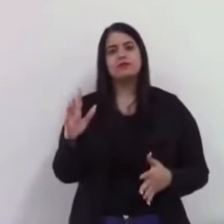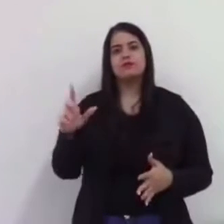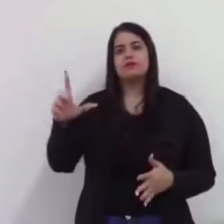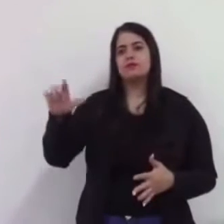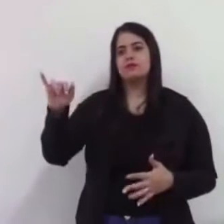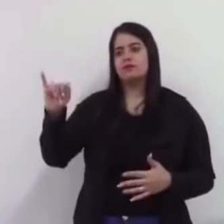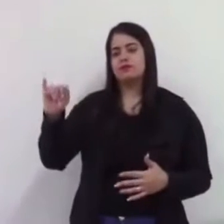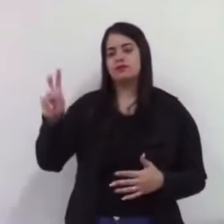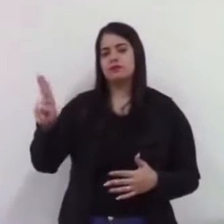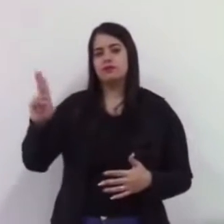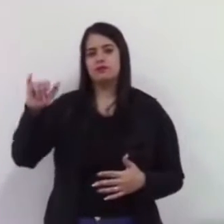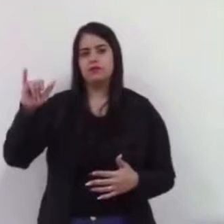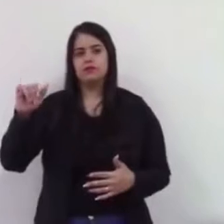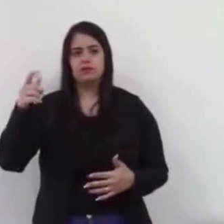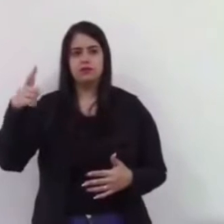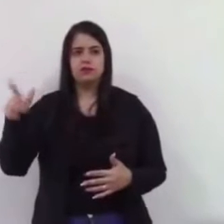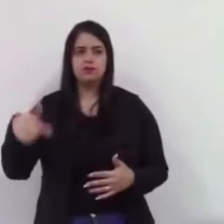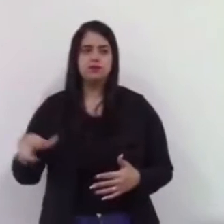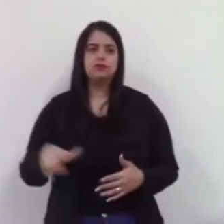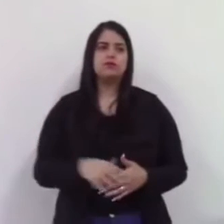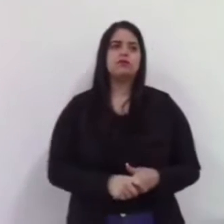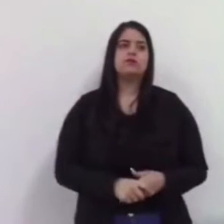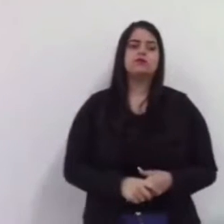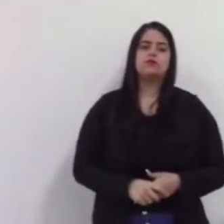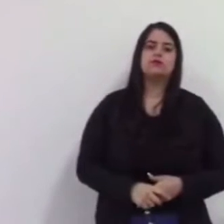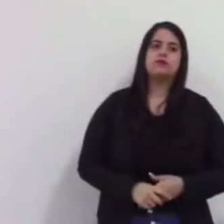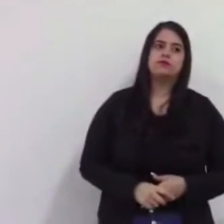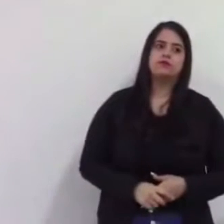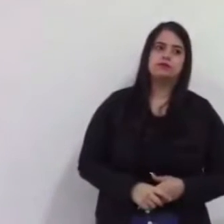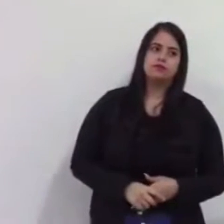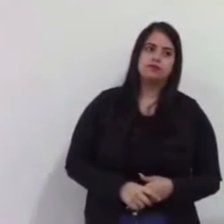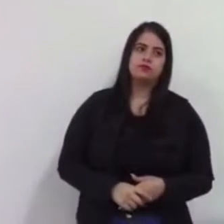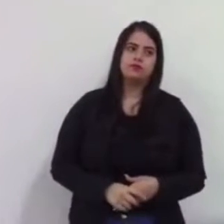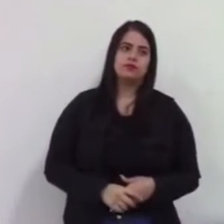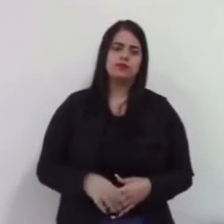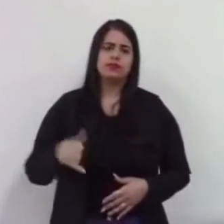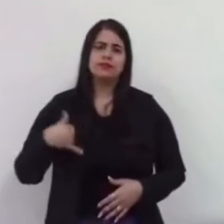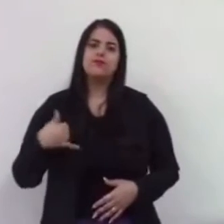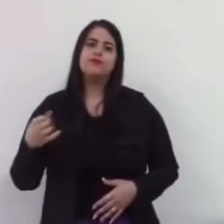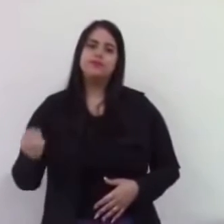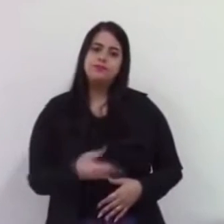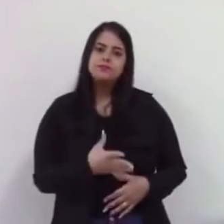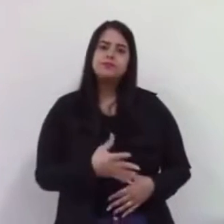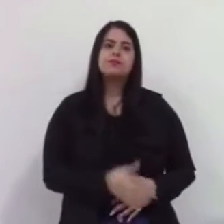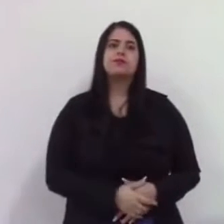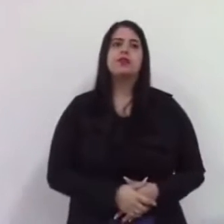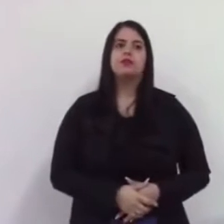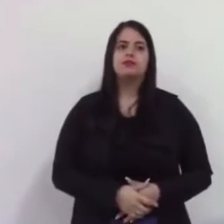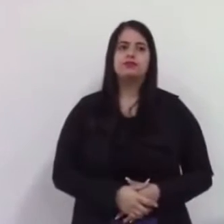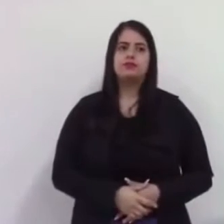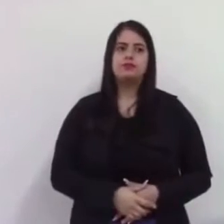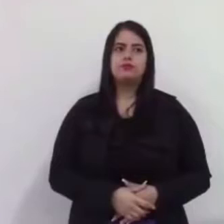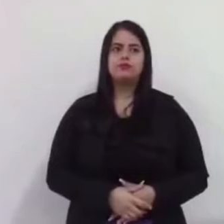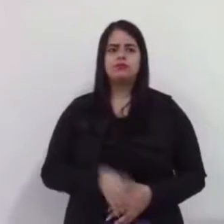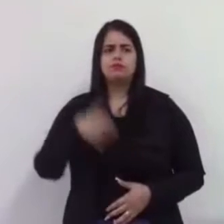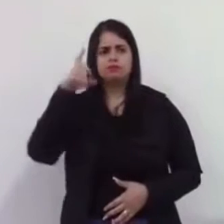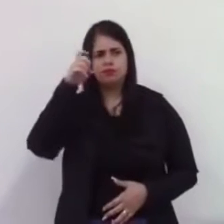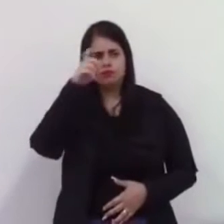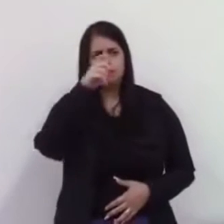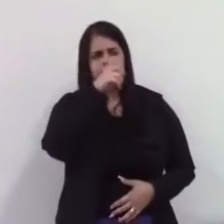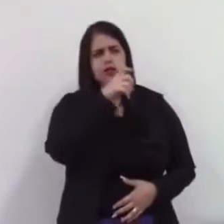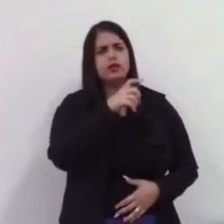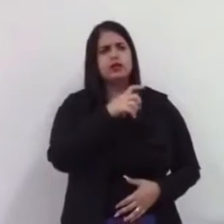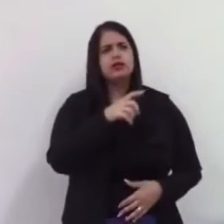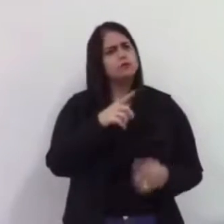Galegui, que ontem comemoraram o aniversário e me chamaram, mas ontem eu não pude ir, porque ontem tive umas dificuldades, mas graças